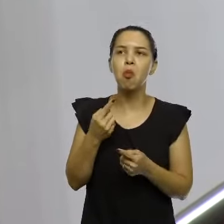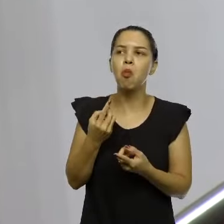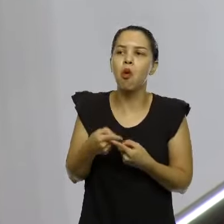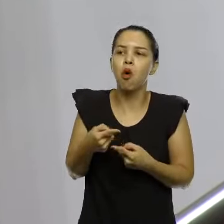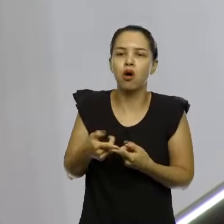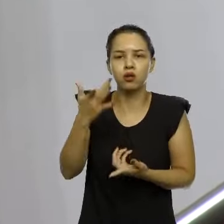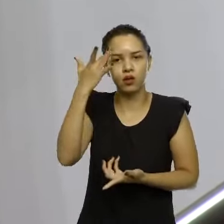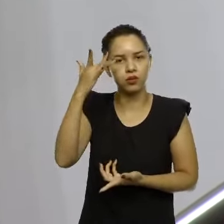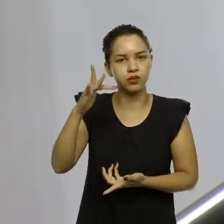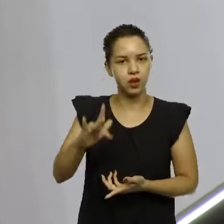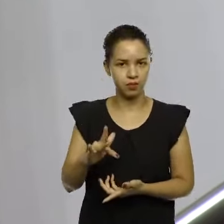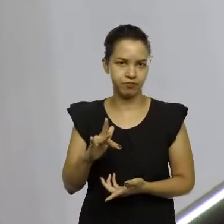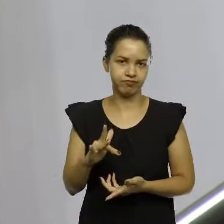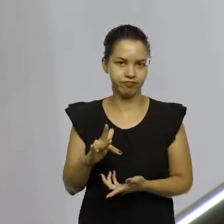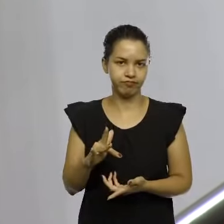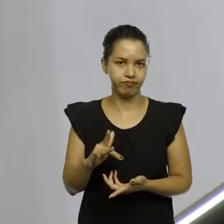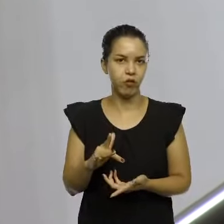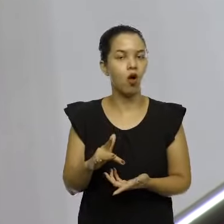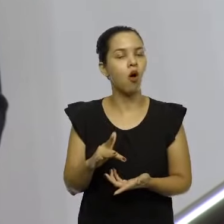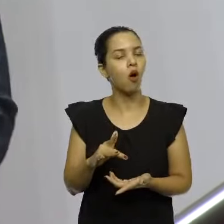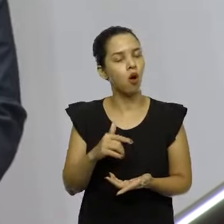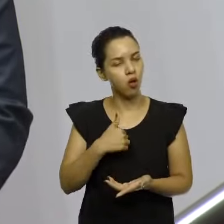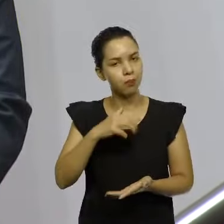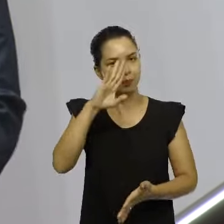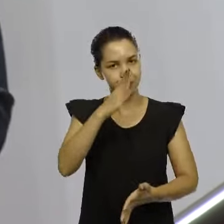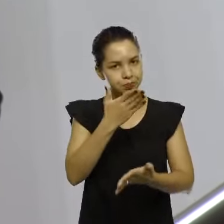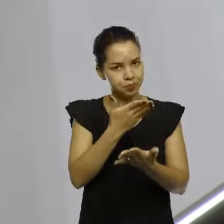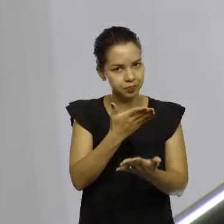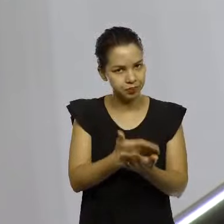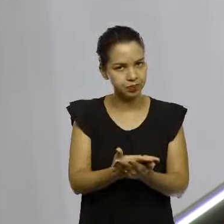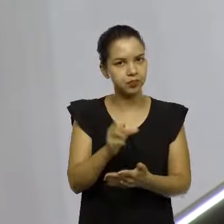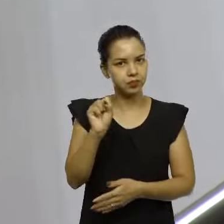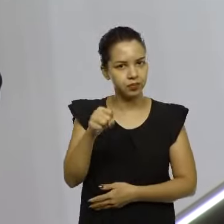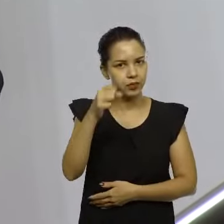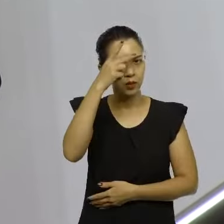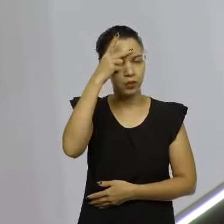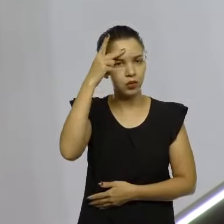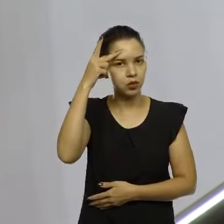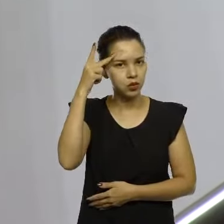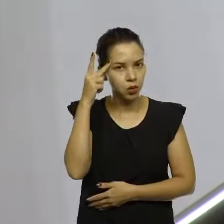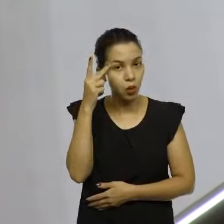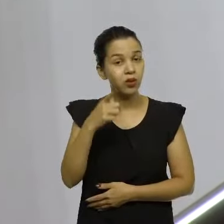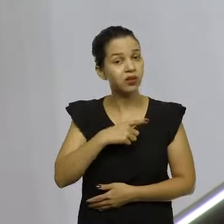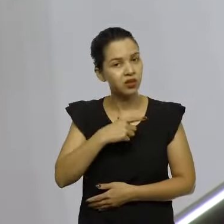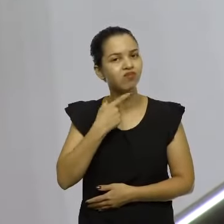acredito sim, na existência de pessoas que colocam de forma má-intencionada.